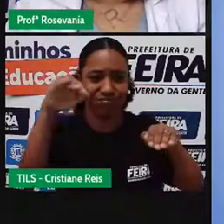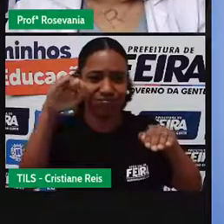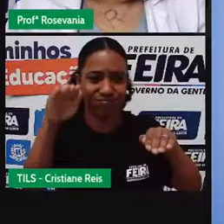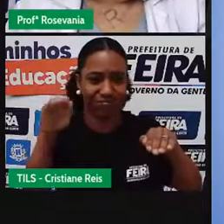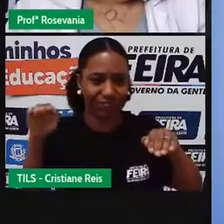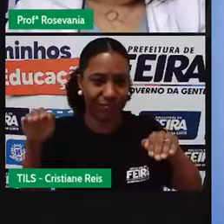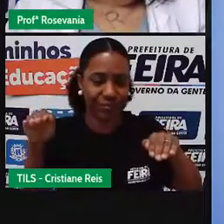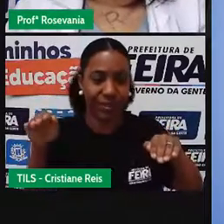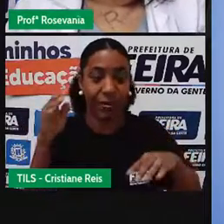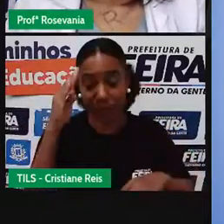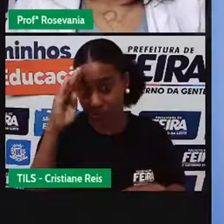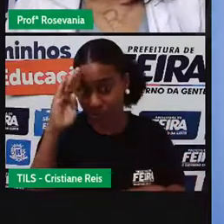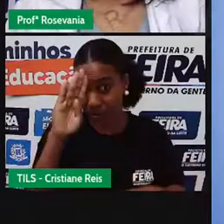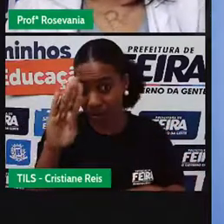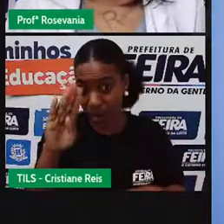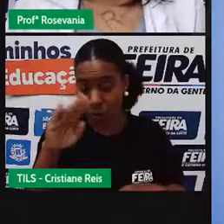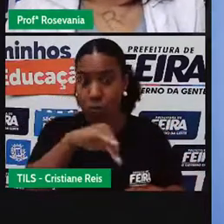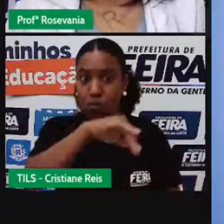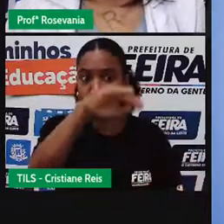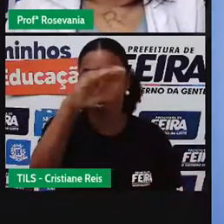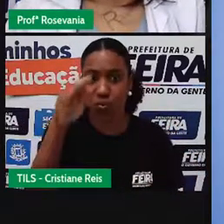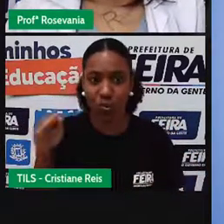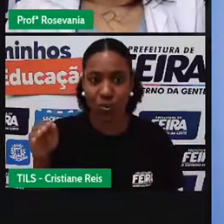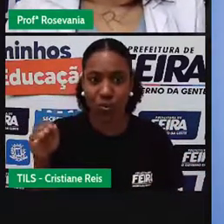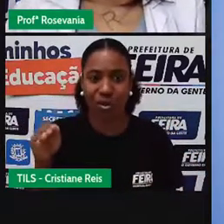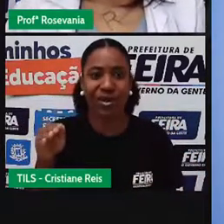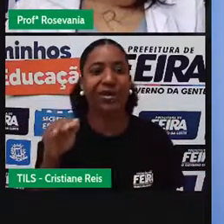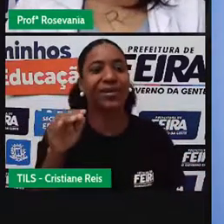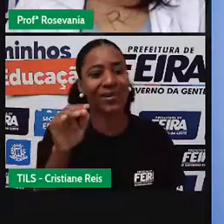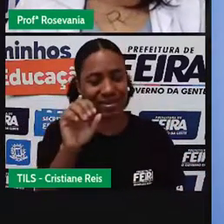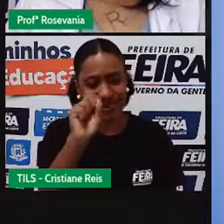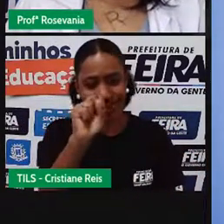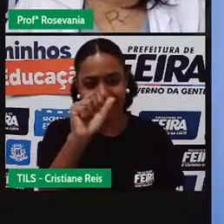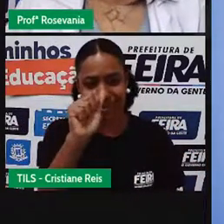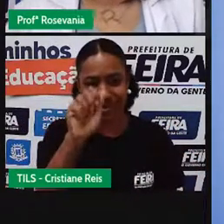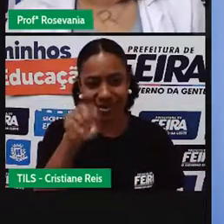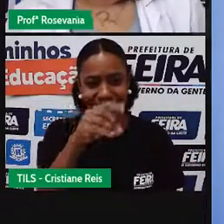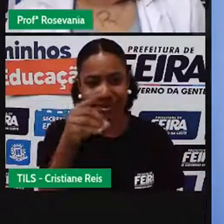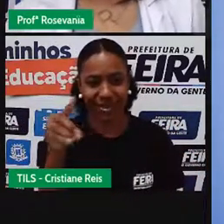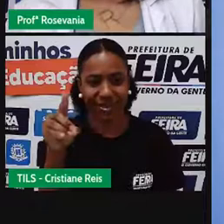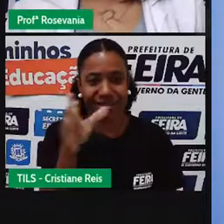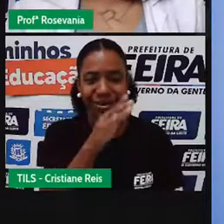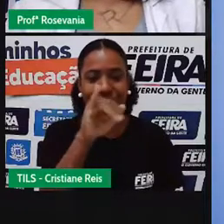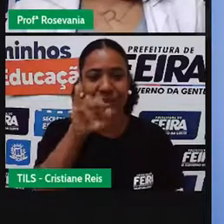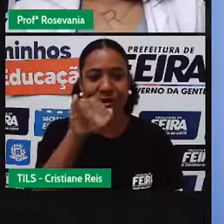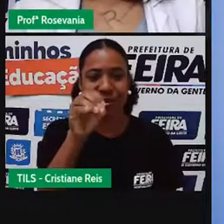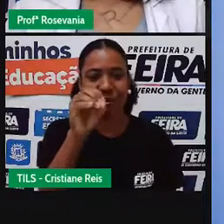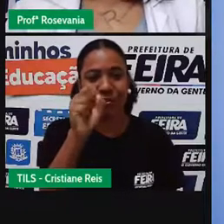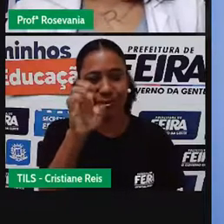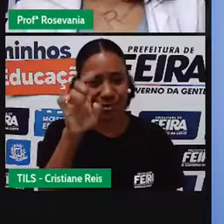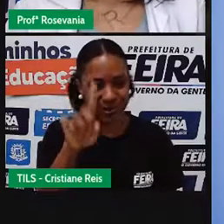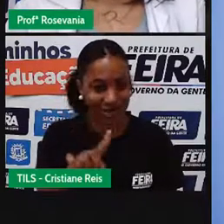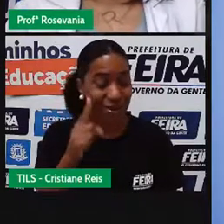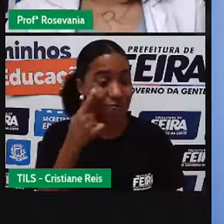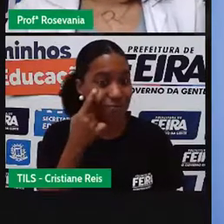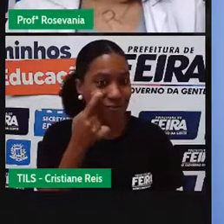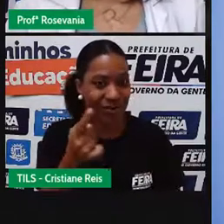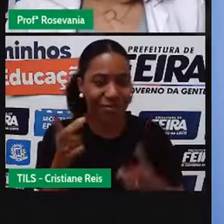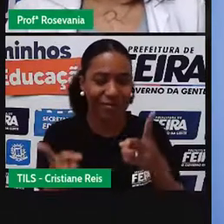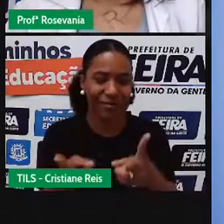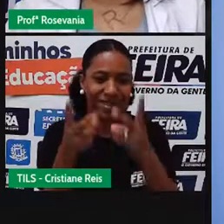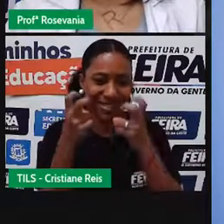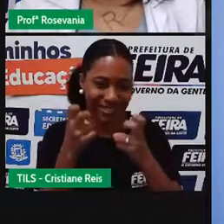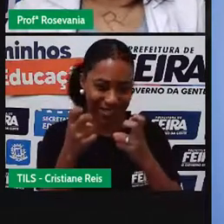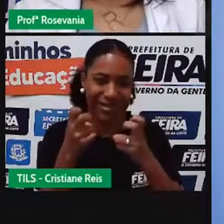serra, esse Morro de São José, que a gente vê em vários cantos da cidade, as partes mais altas, você dá para perceber